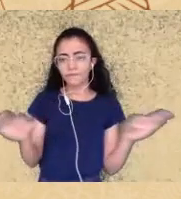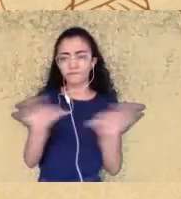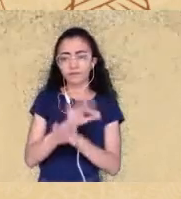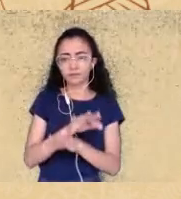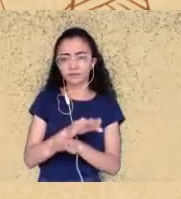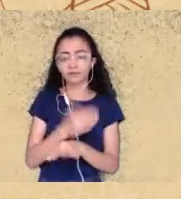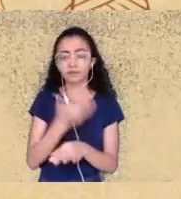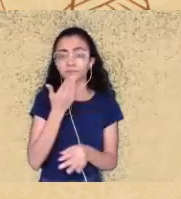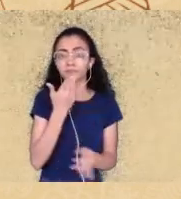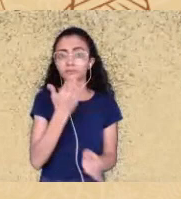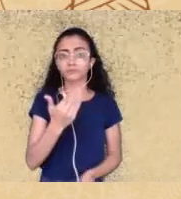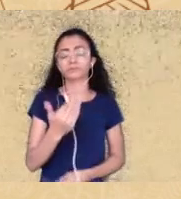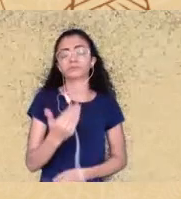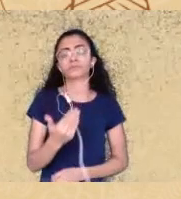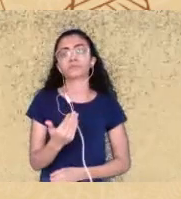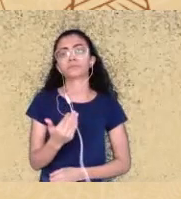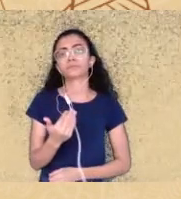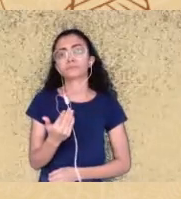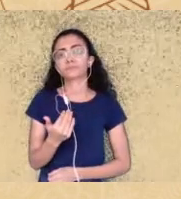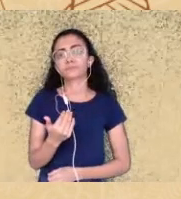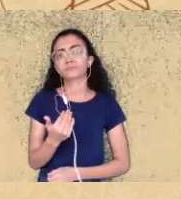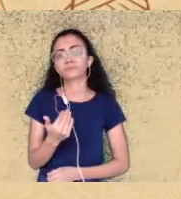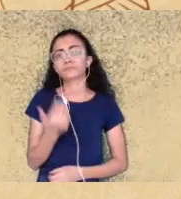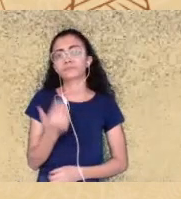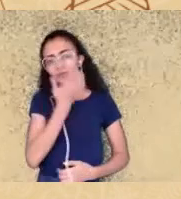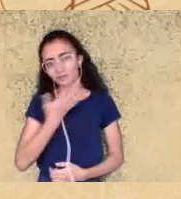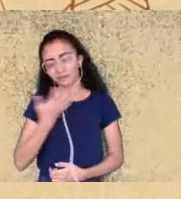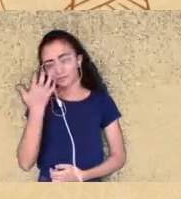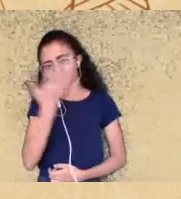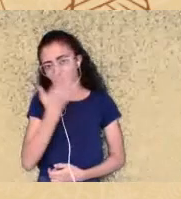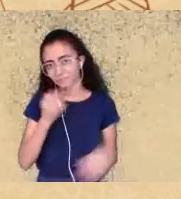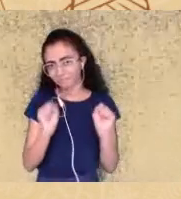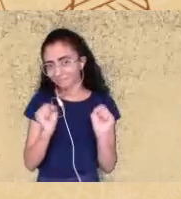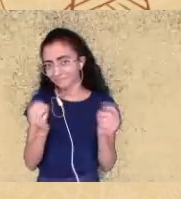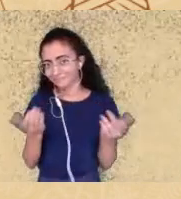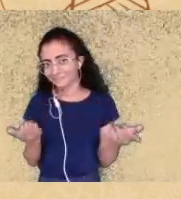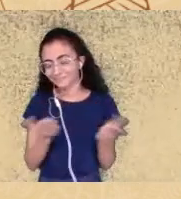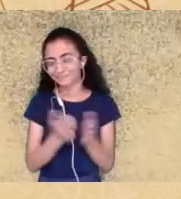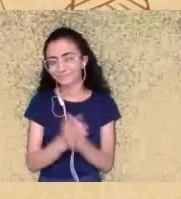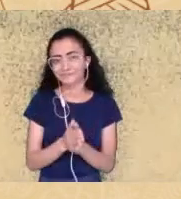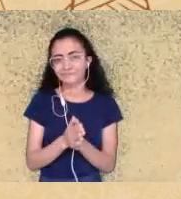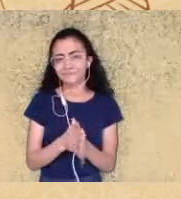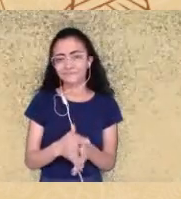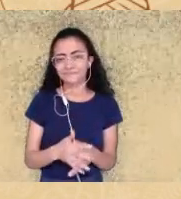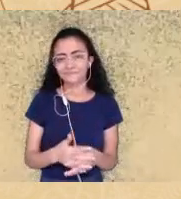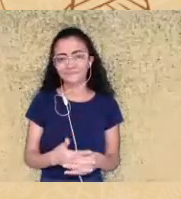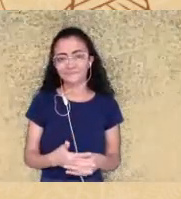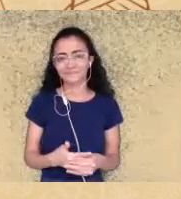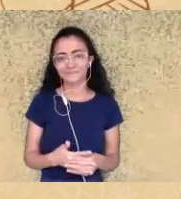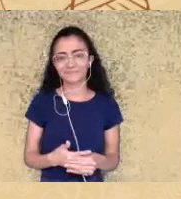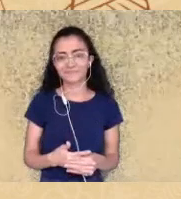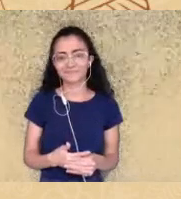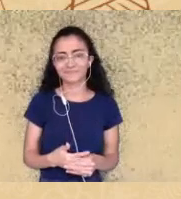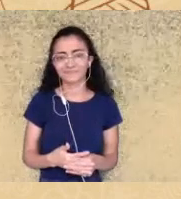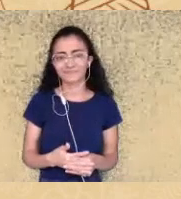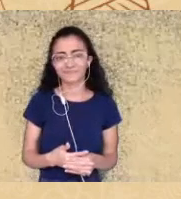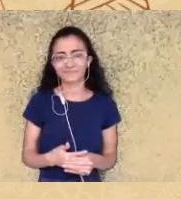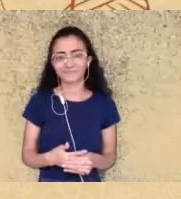com um canto pode ser Geni de finalização